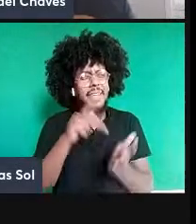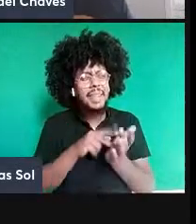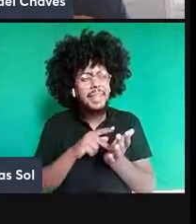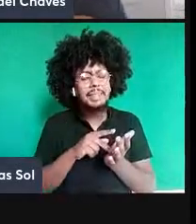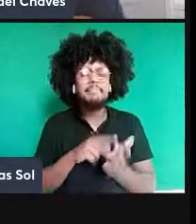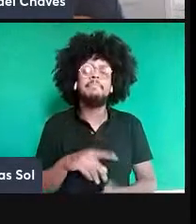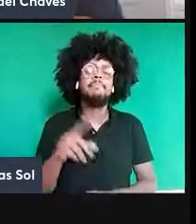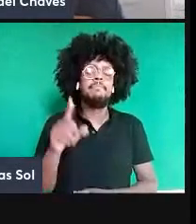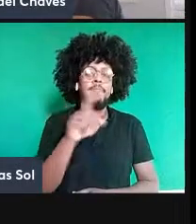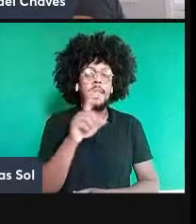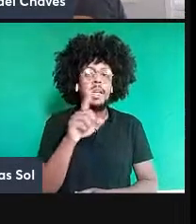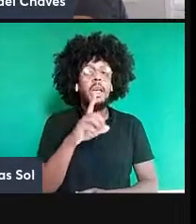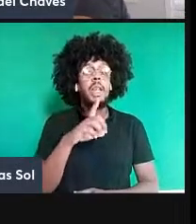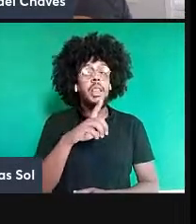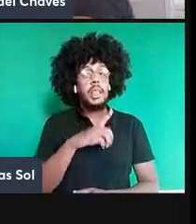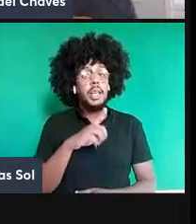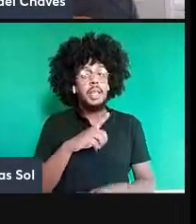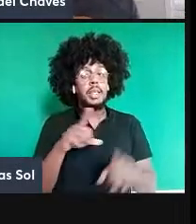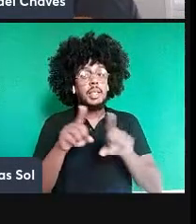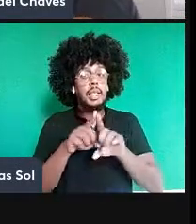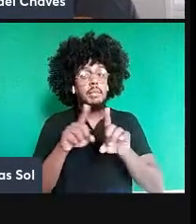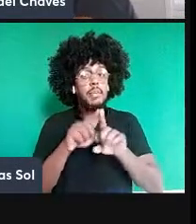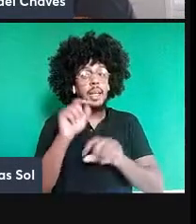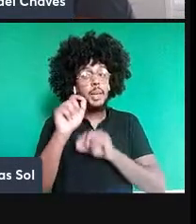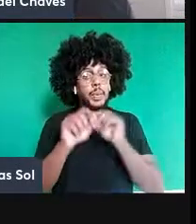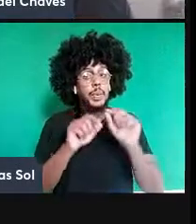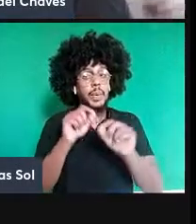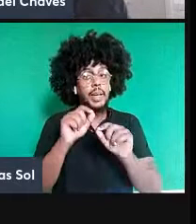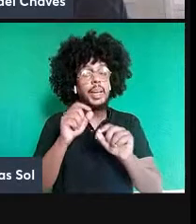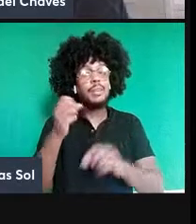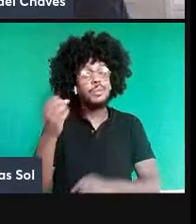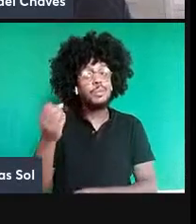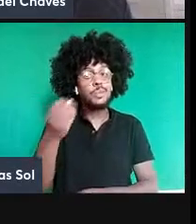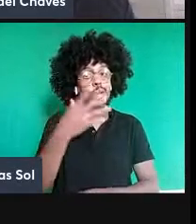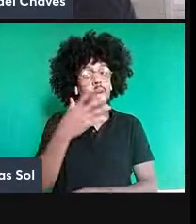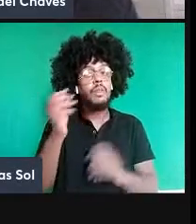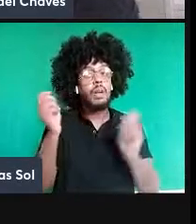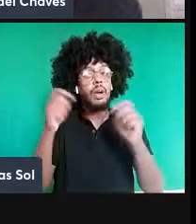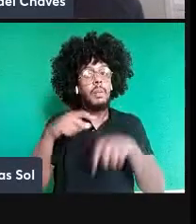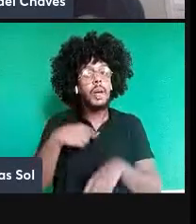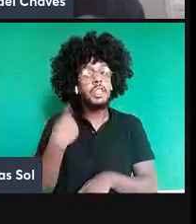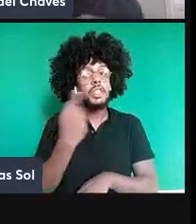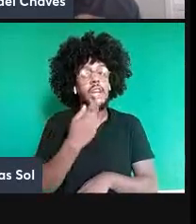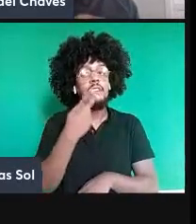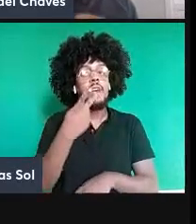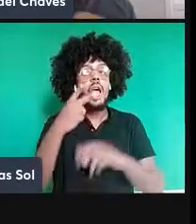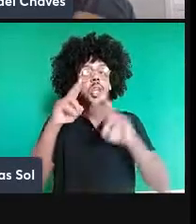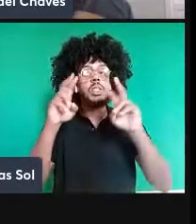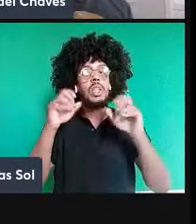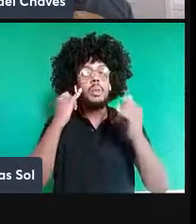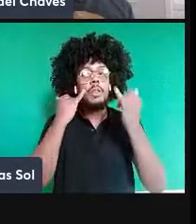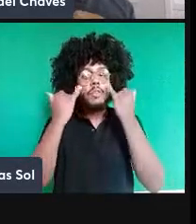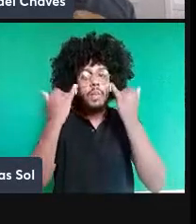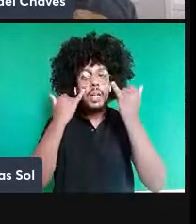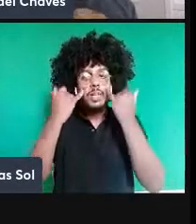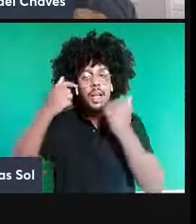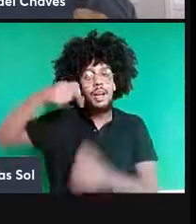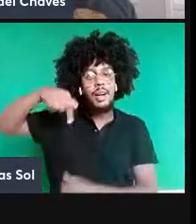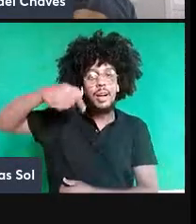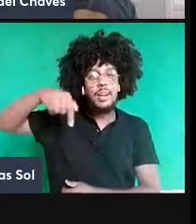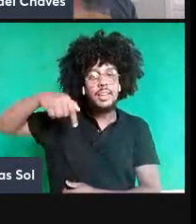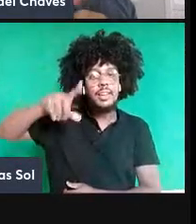o grande ingrediente novo que nos permite falar de informação quântica, que é o chamado emaranhamento.